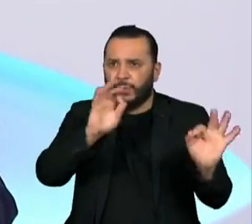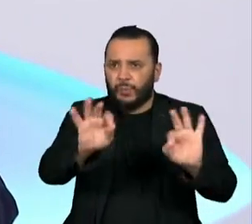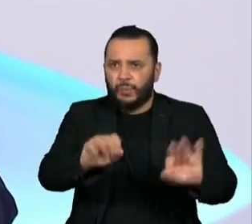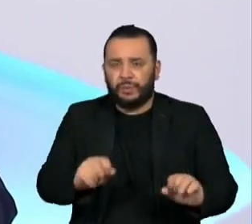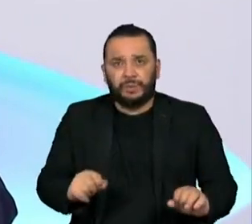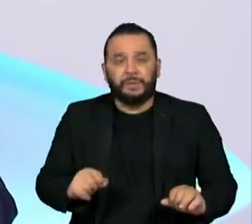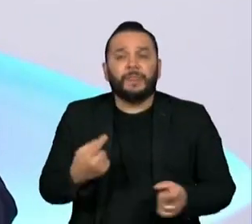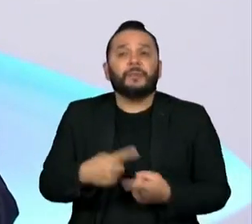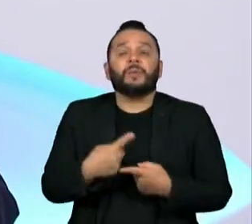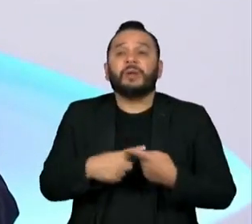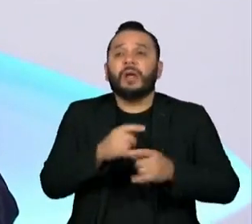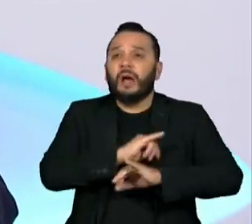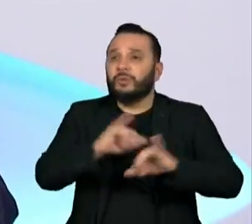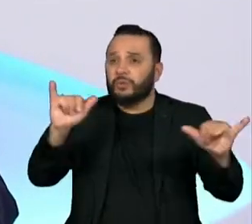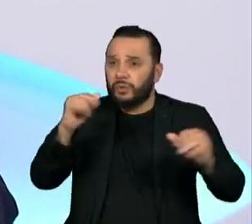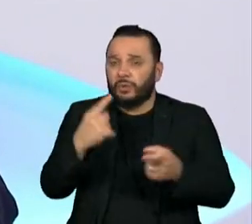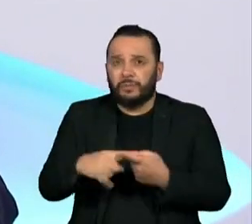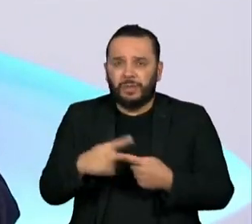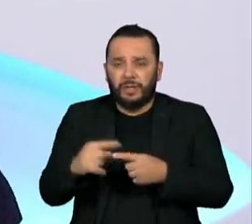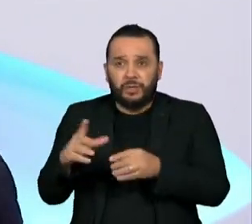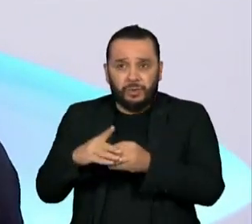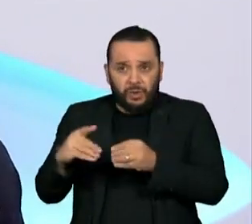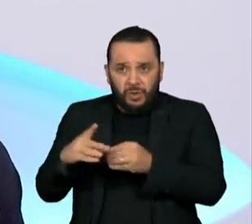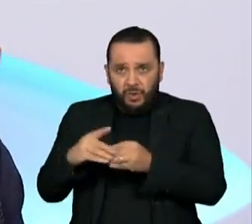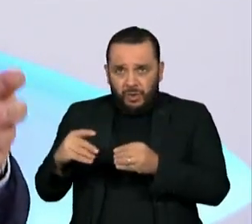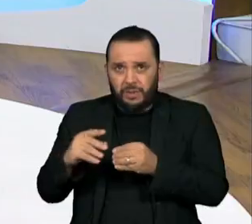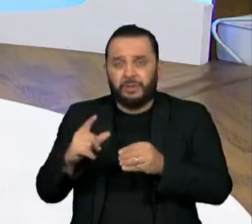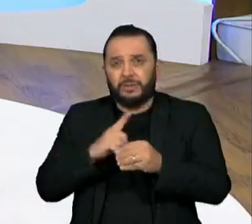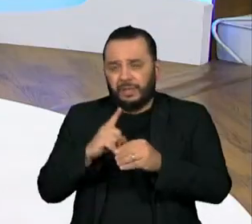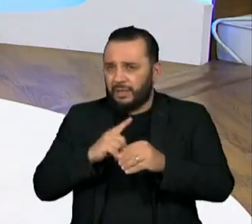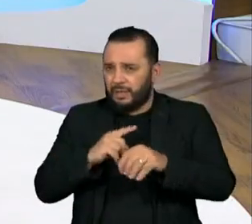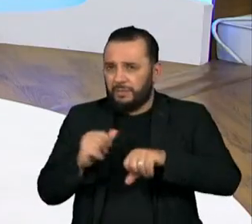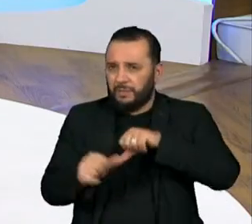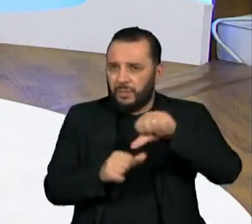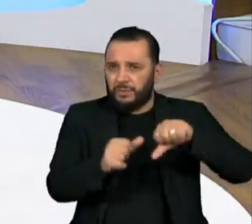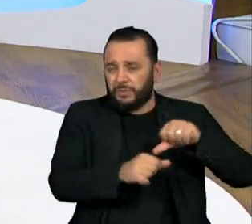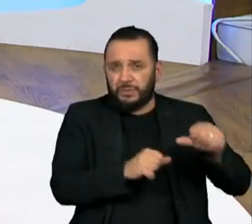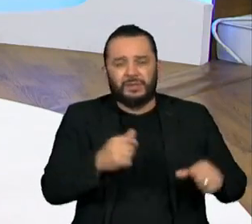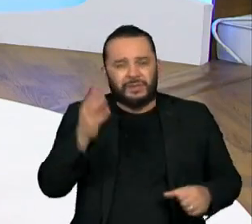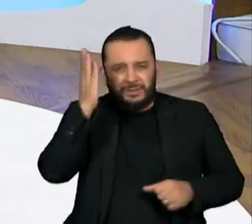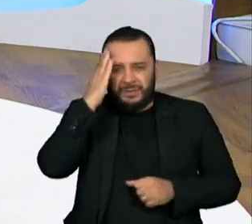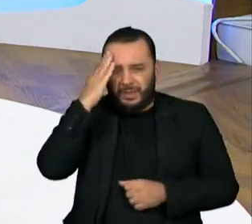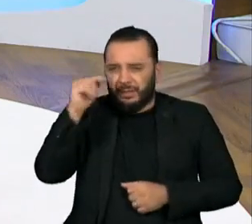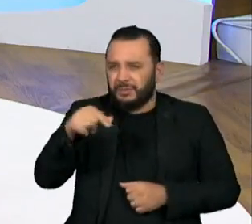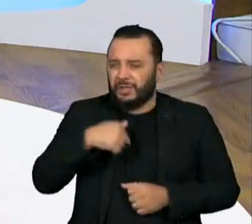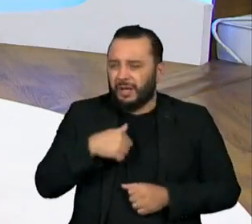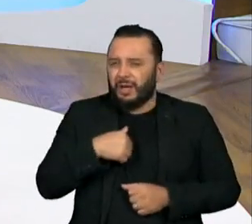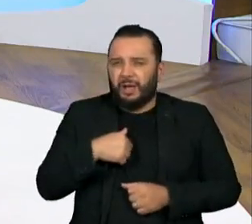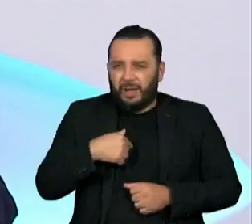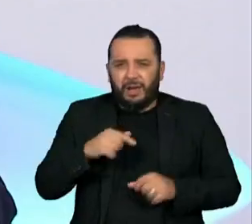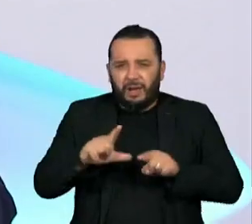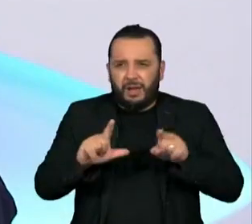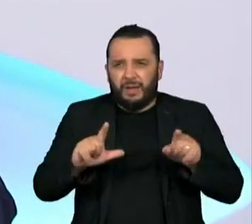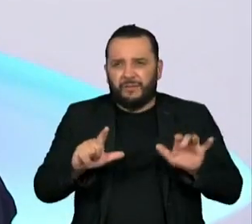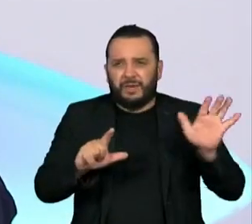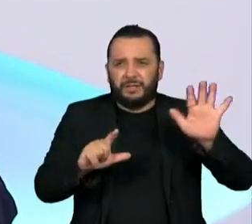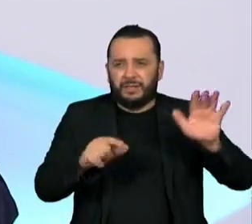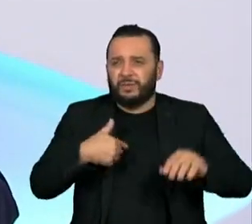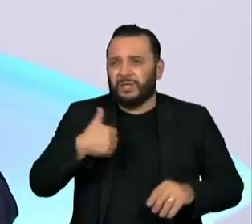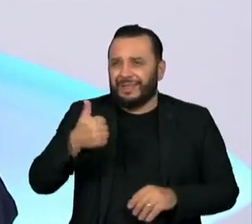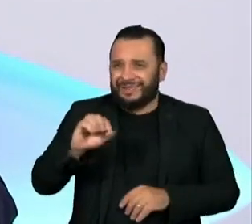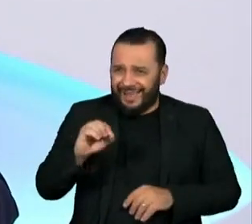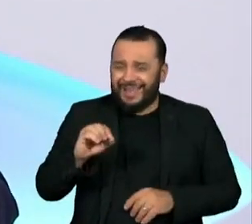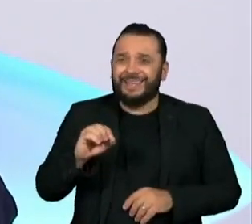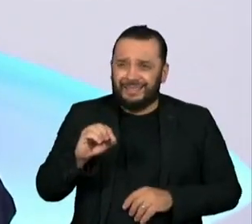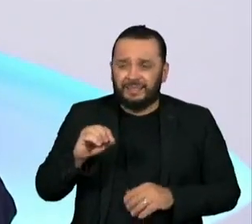Por que o foi? Porque o câmbio, quando você fala em inflação, que chegou a dois dígitos, a inflação chegou a dois dígitos,